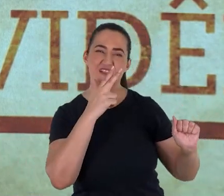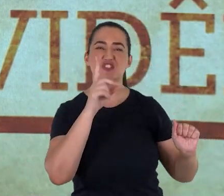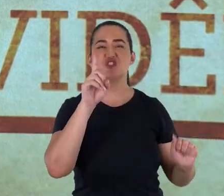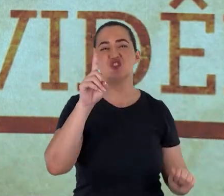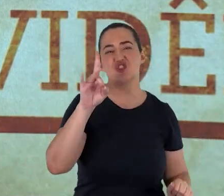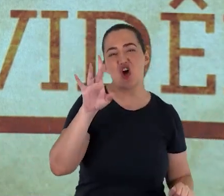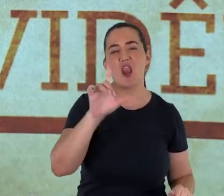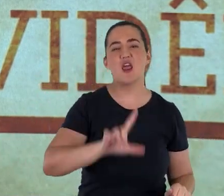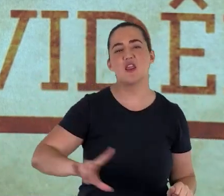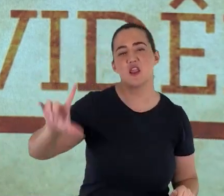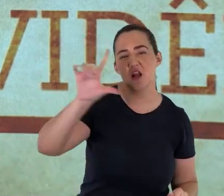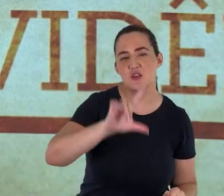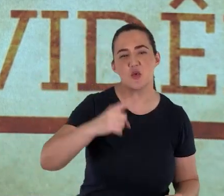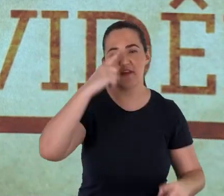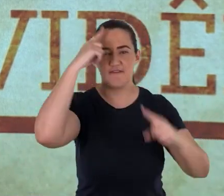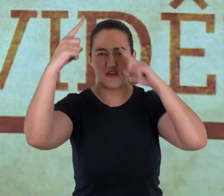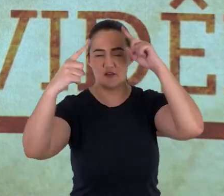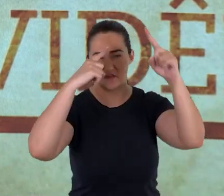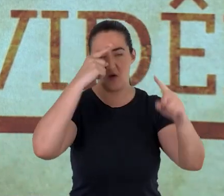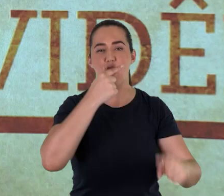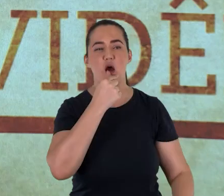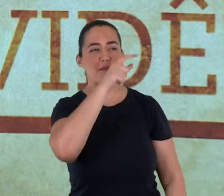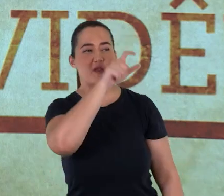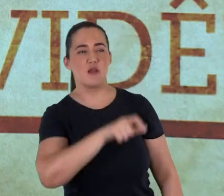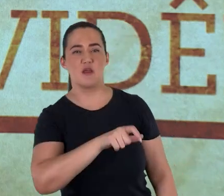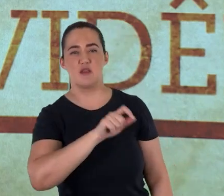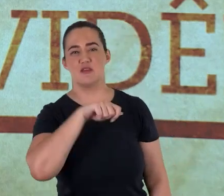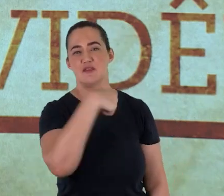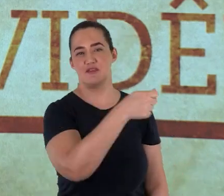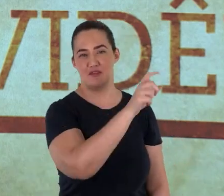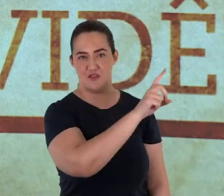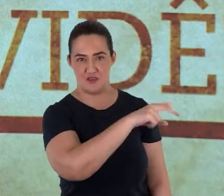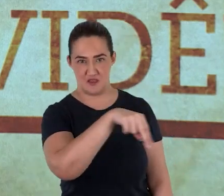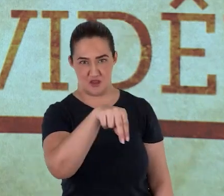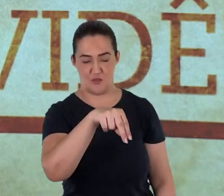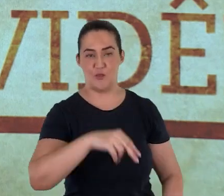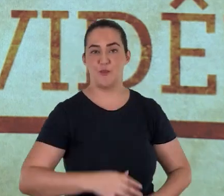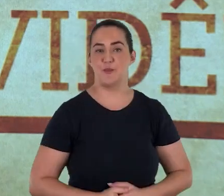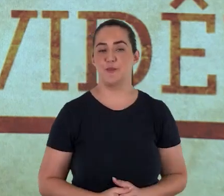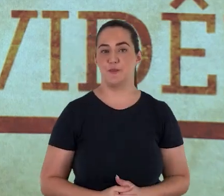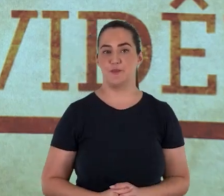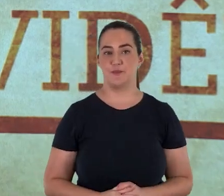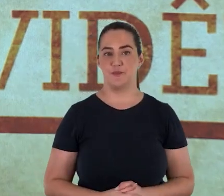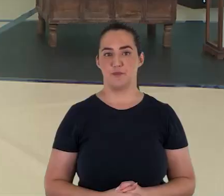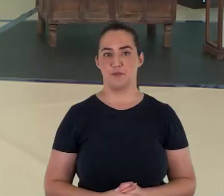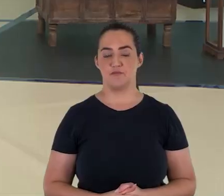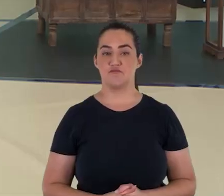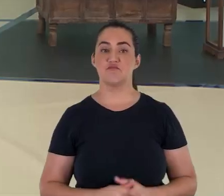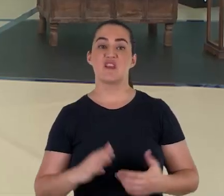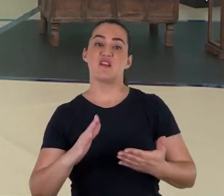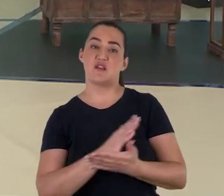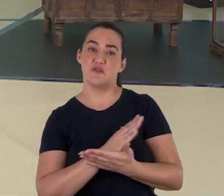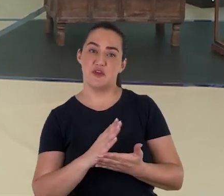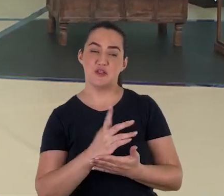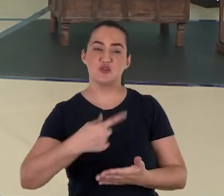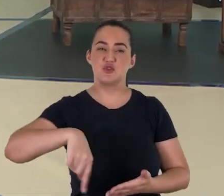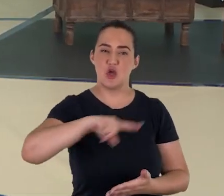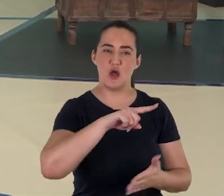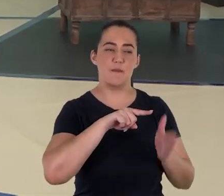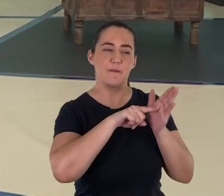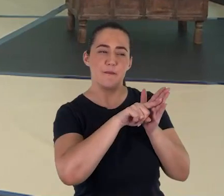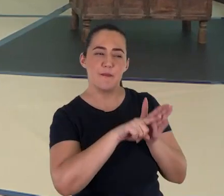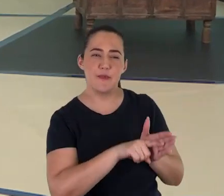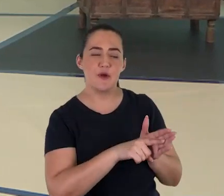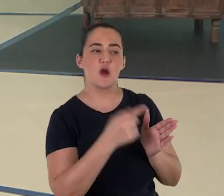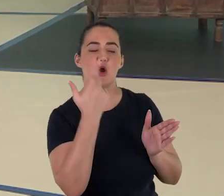dos problemas práticos e teológicos enfrentados pelos judeus daquela época. Talvez uma boa pista para responder